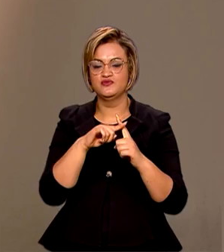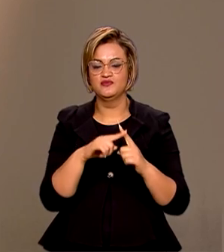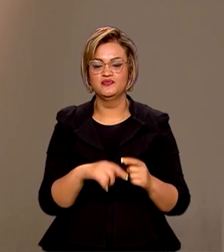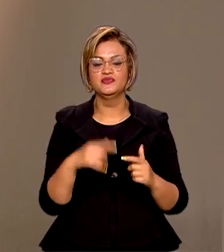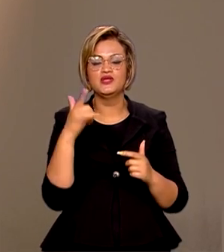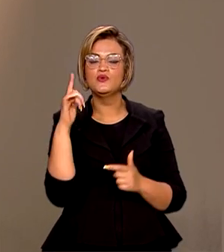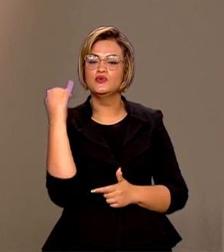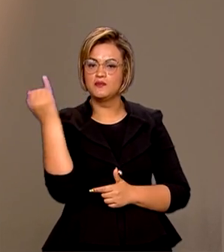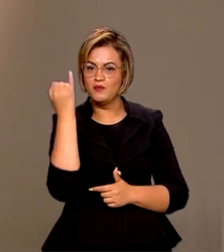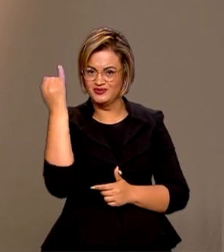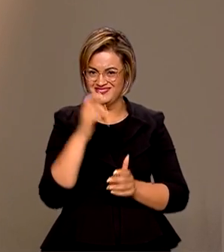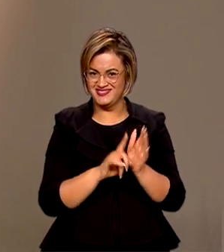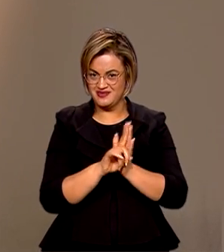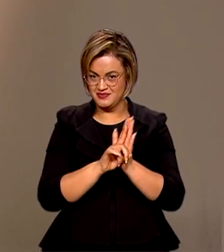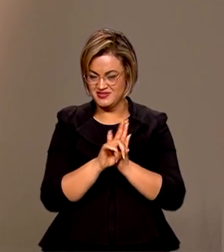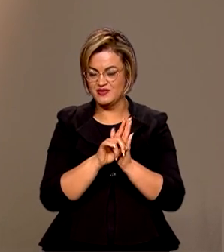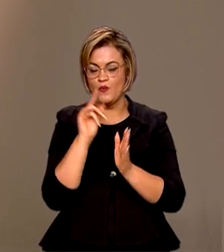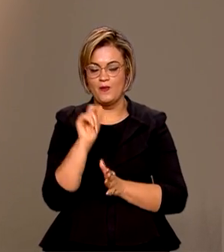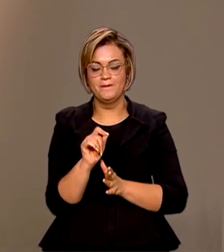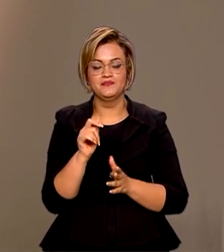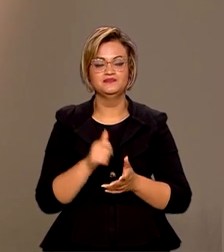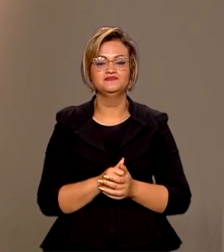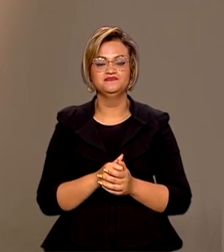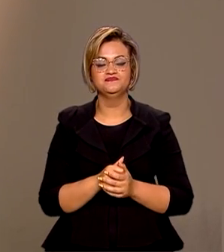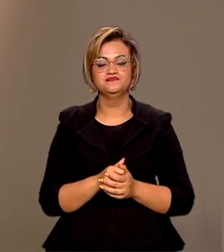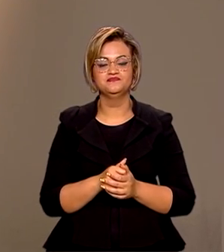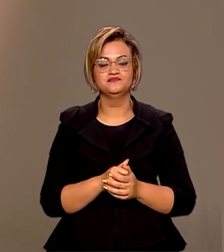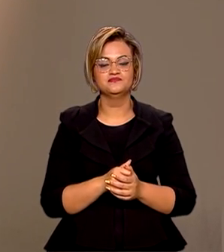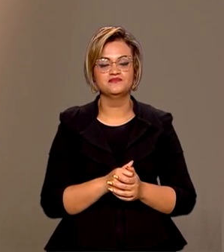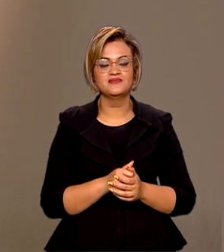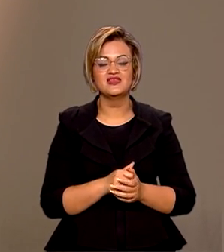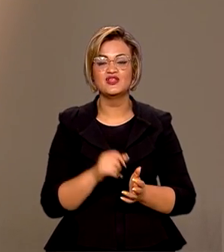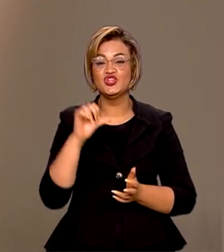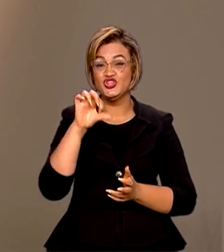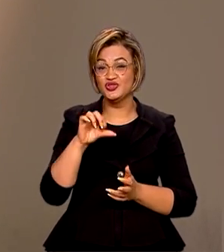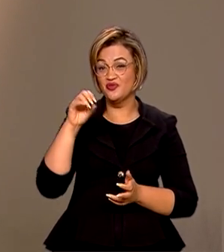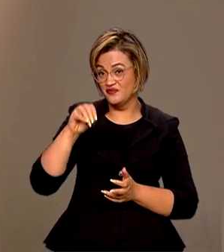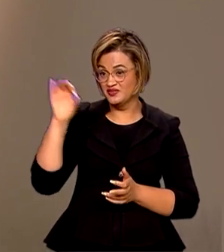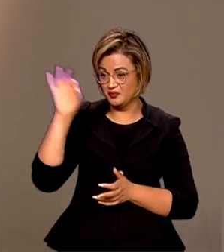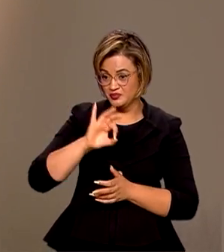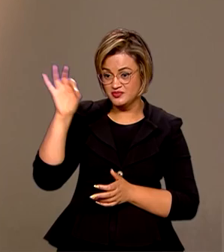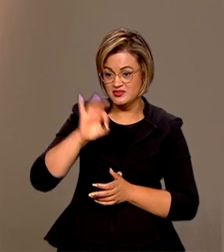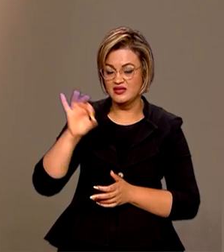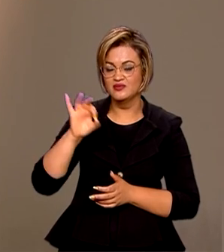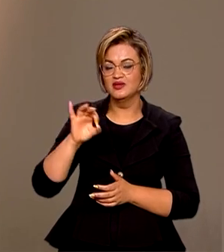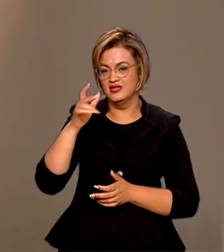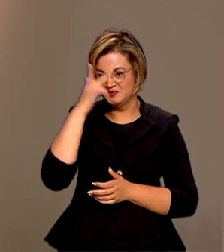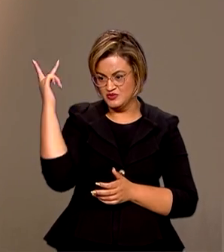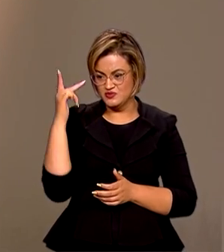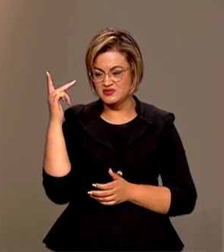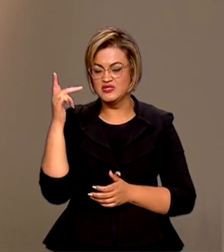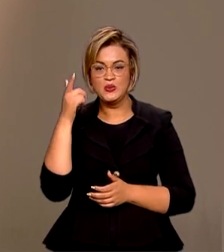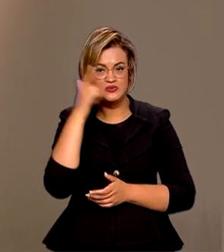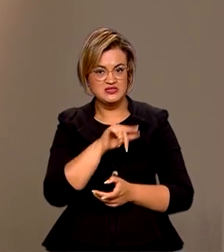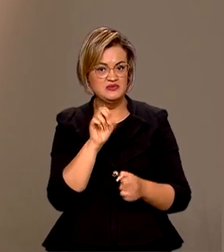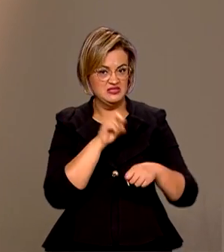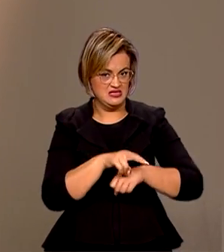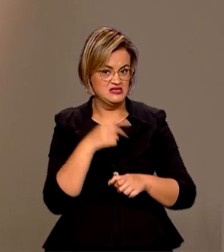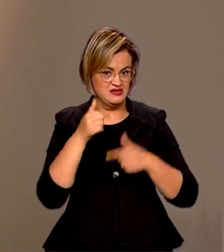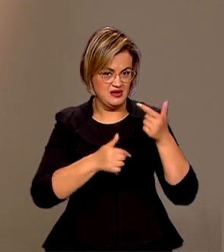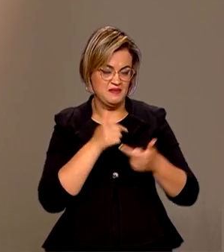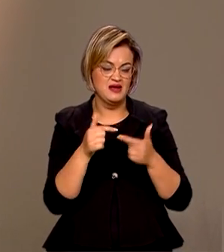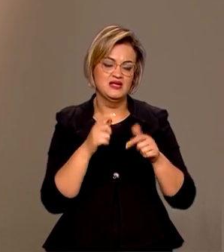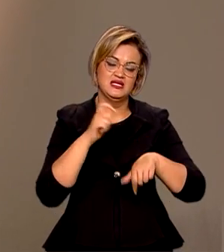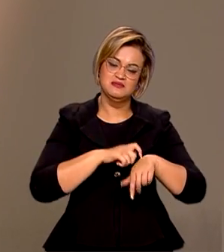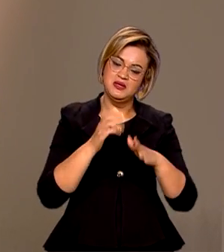importante nessa pesquisa que é praticamente 90% das pessoas que conseguiram emprego durante